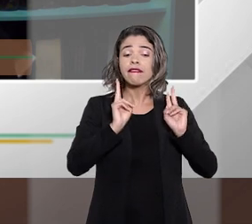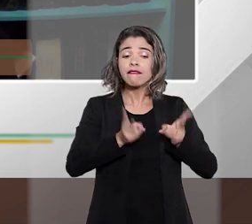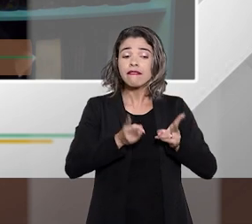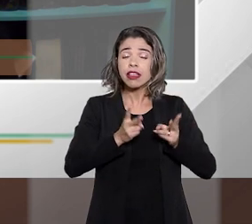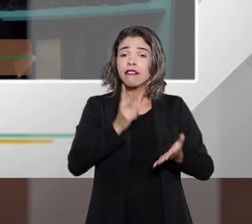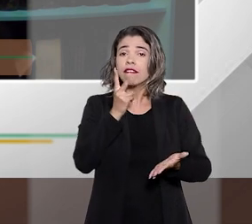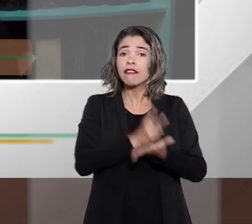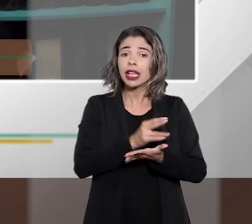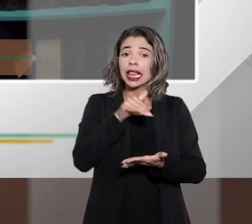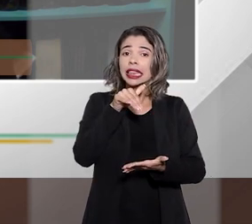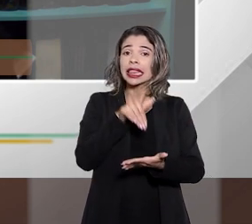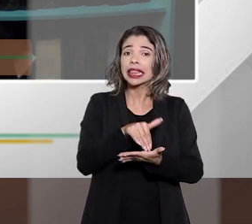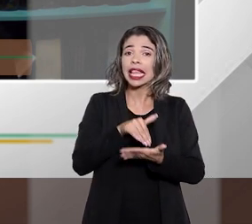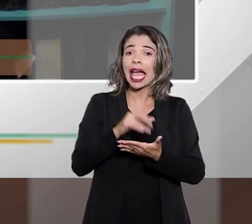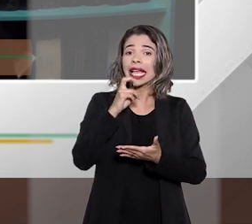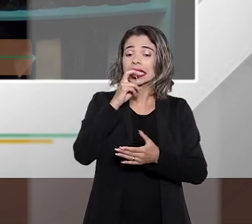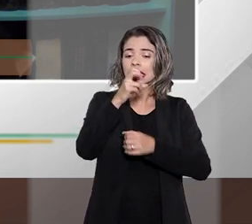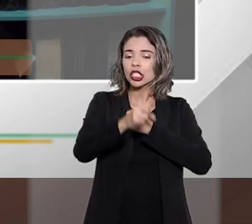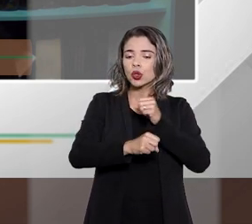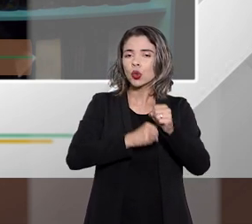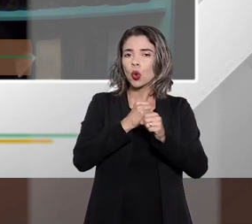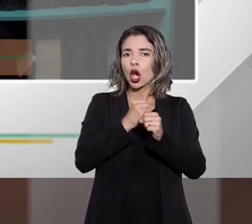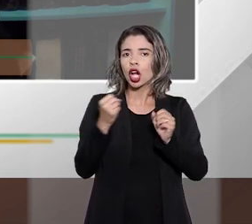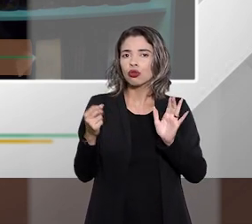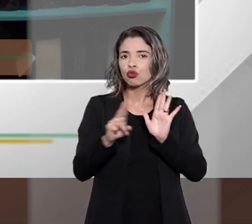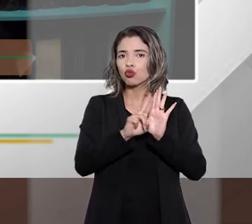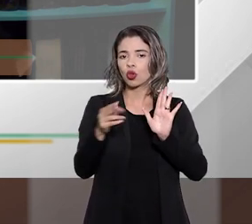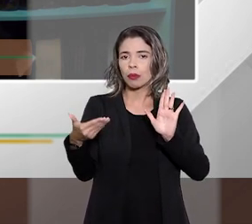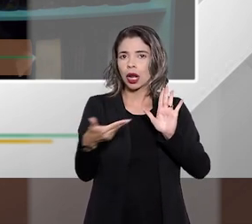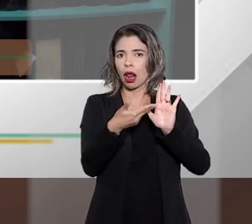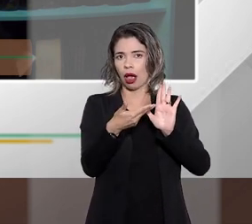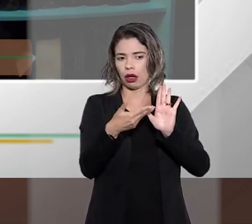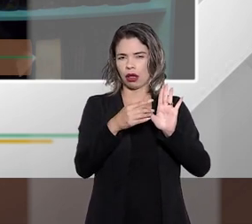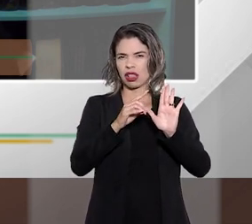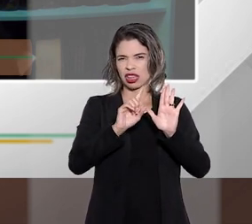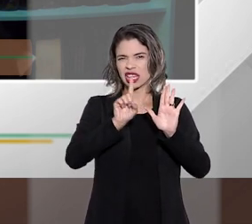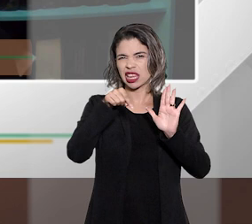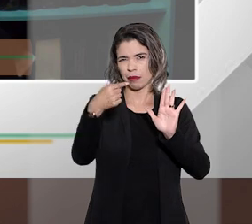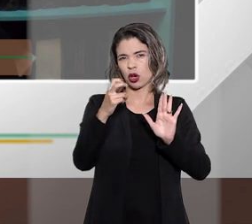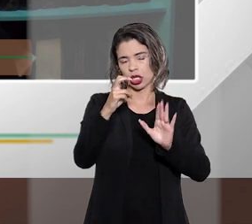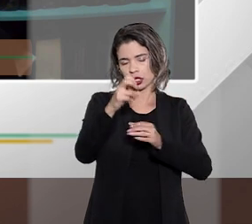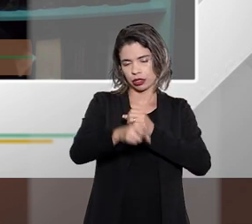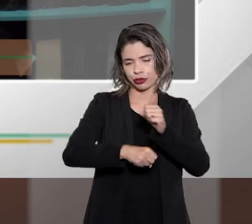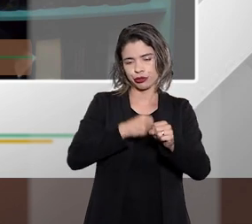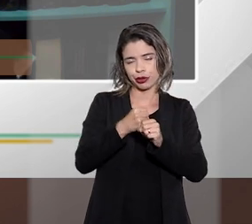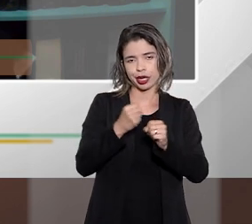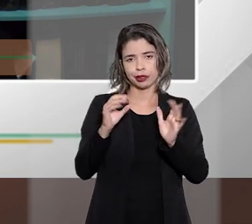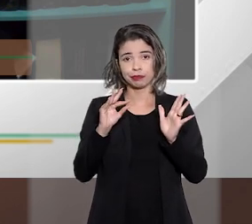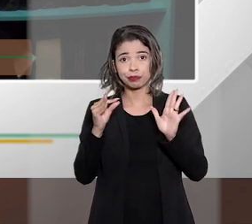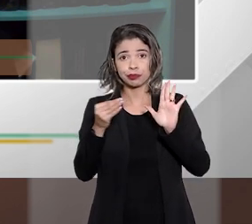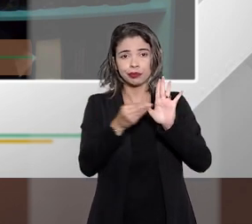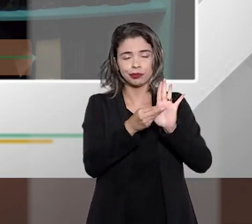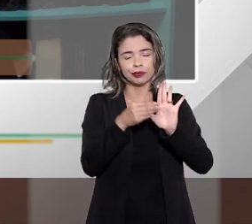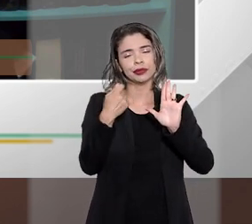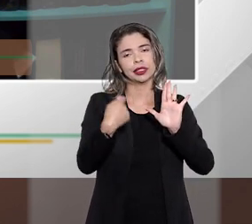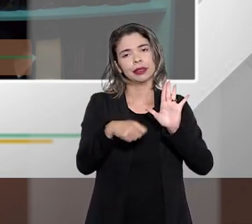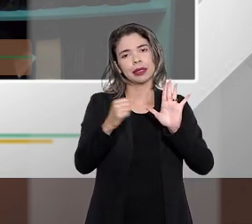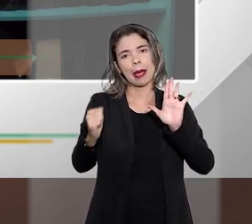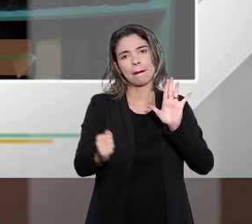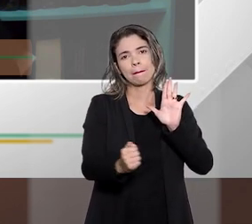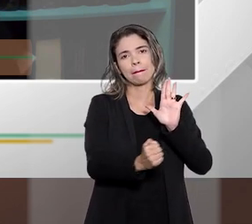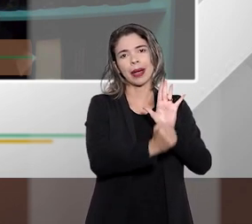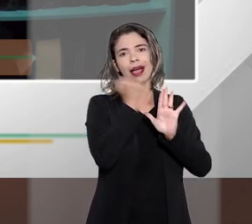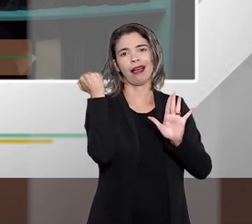máximo 5 anos essa inscrição depois de 5 anos é necessariamente aquela inscrição tem que ser